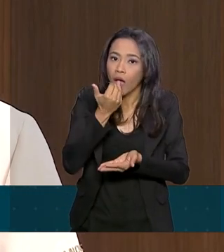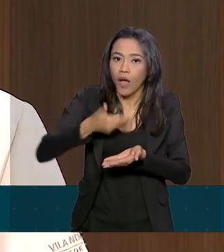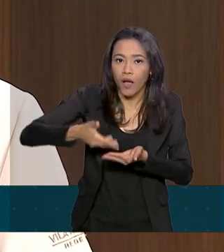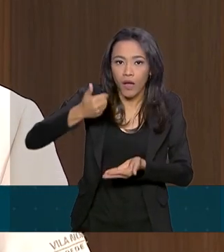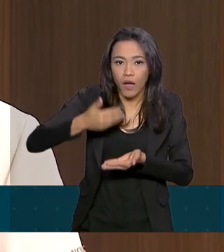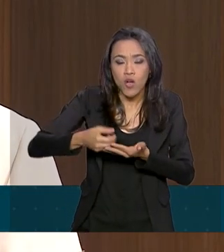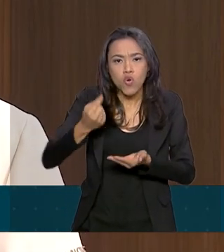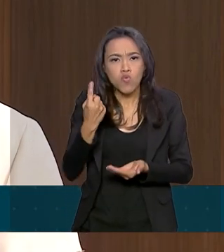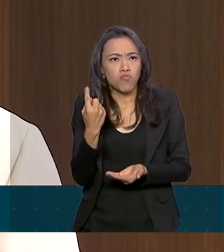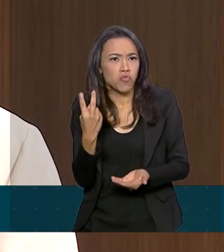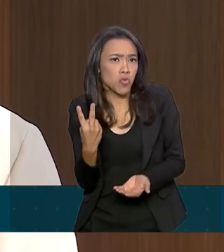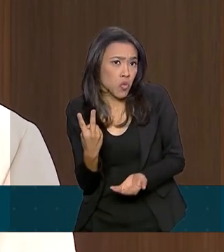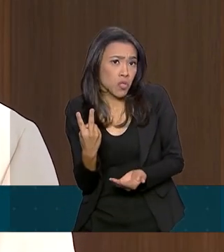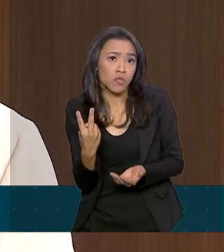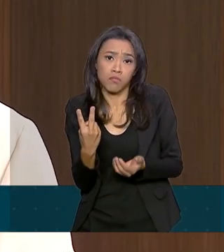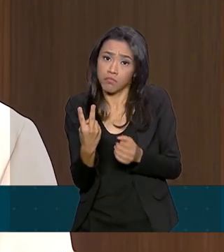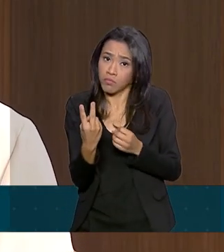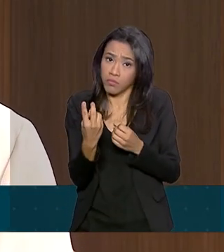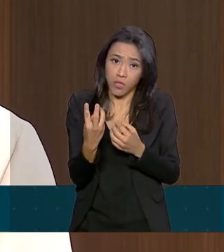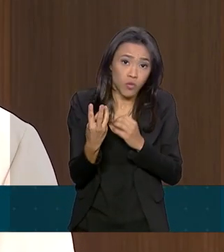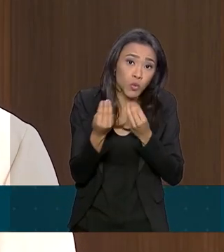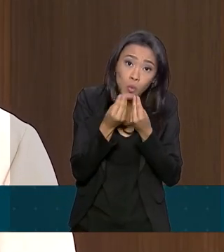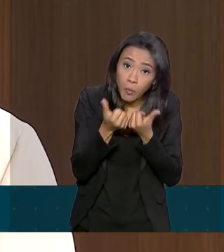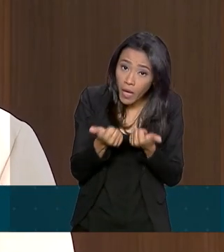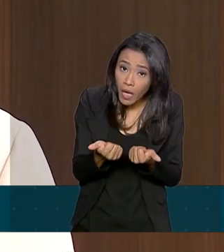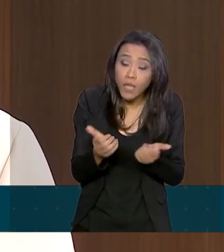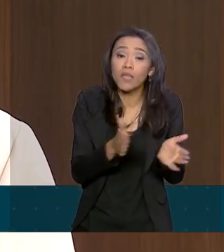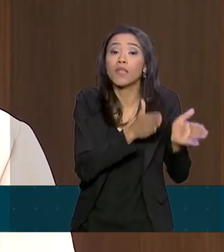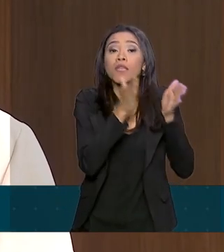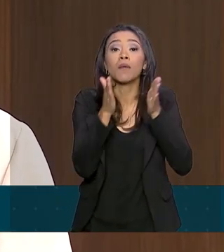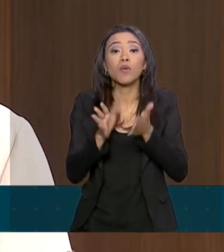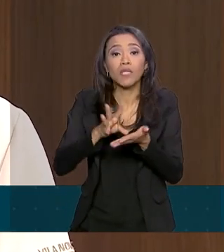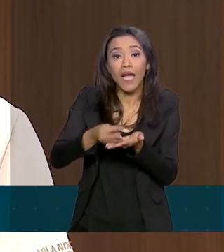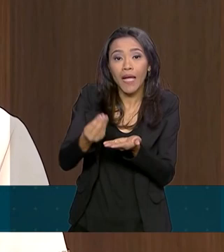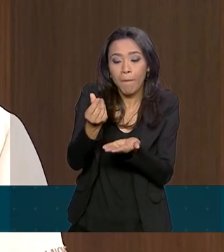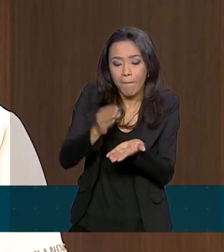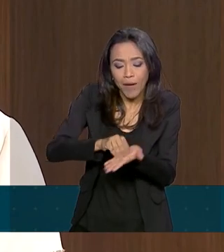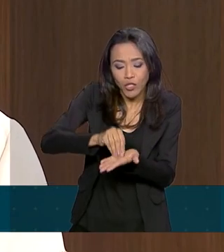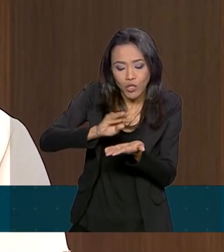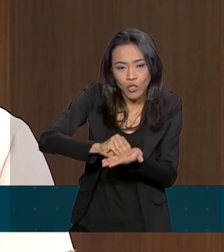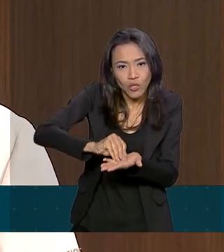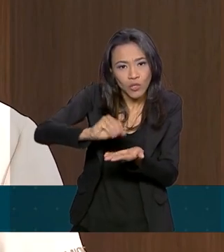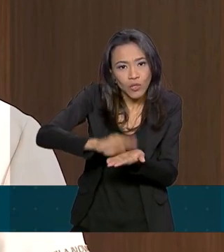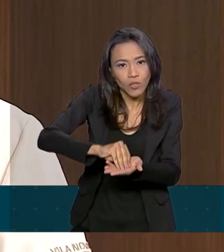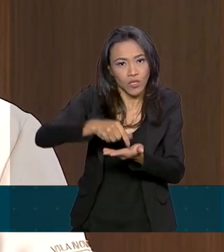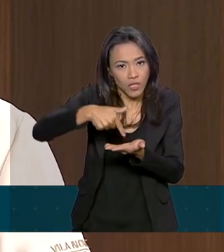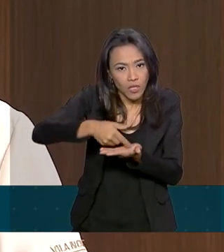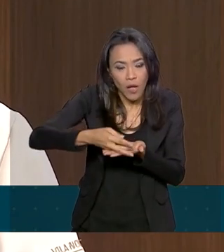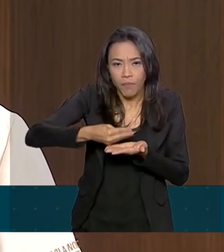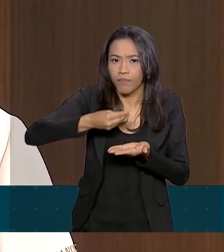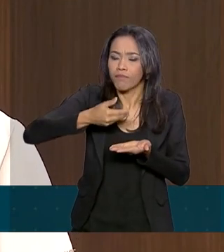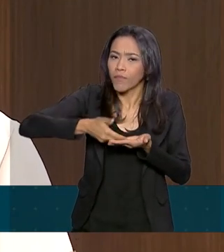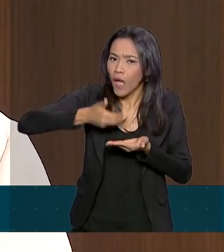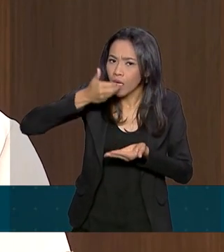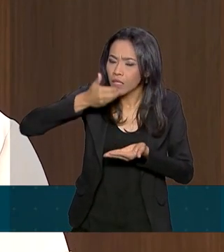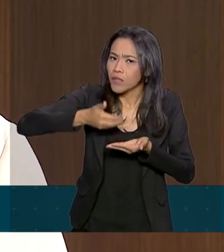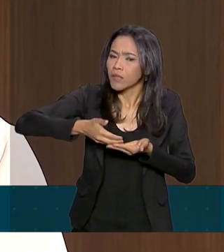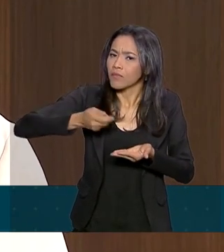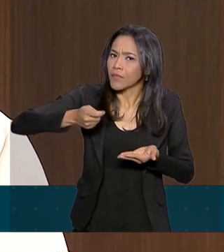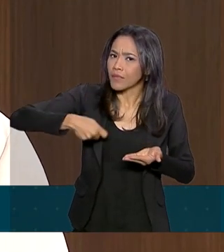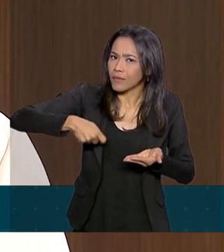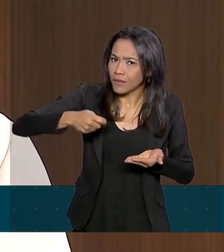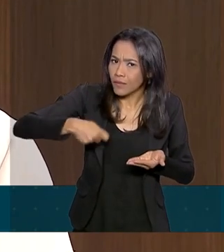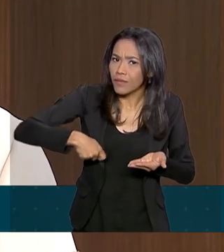dieta líquida, tudo bem, aí ele vai para uma cremosa. A cremosa já permite que ele possa trabalhar, já tem